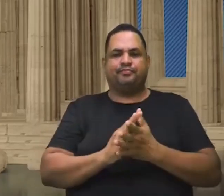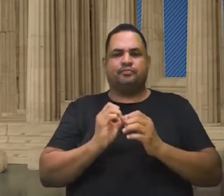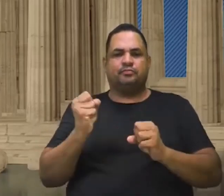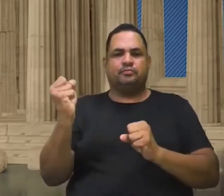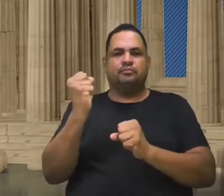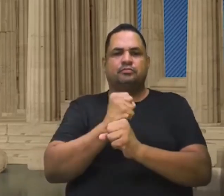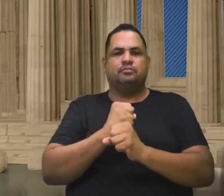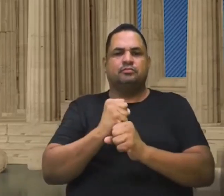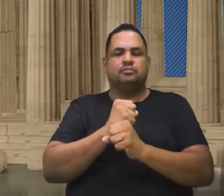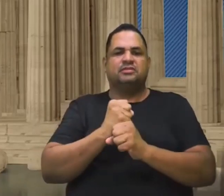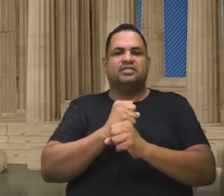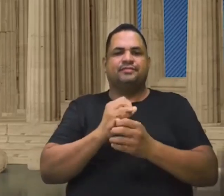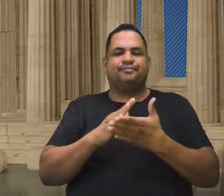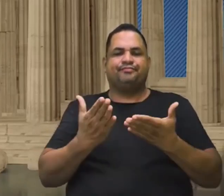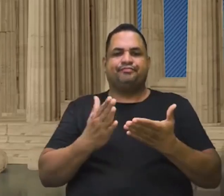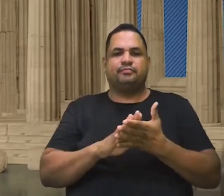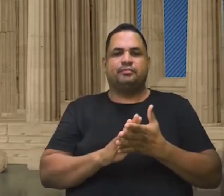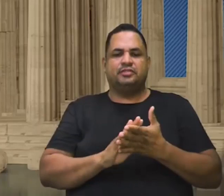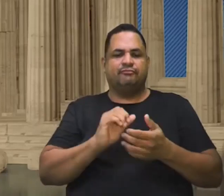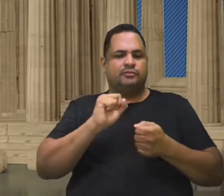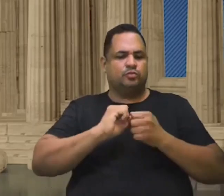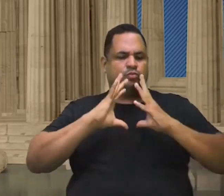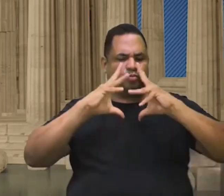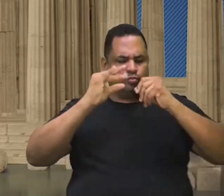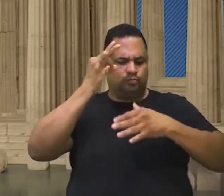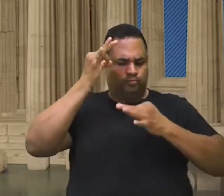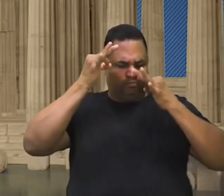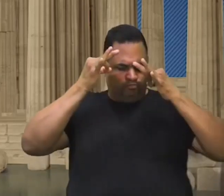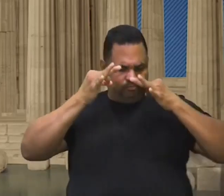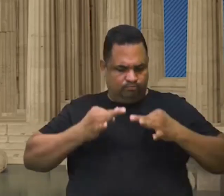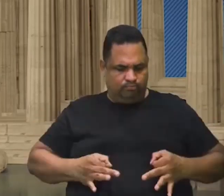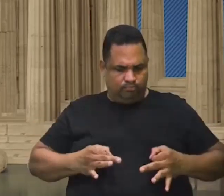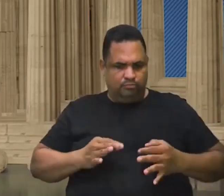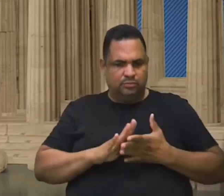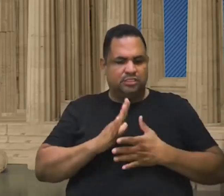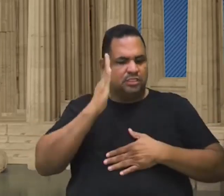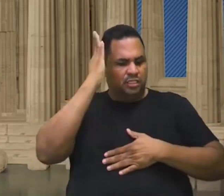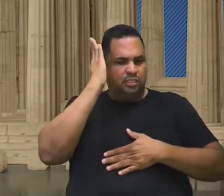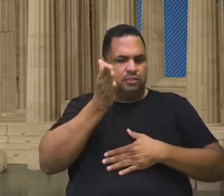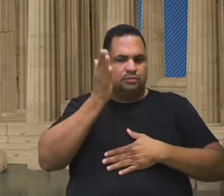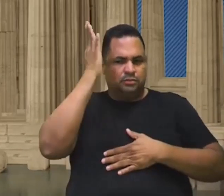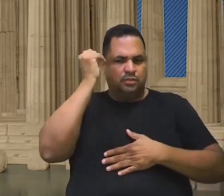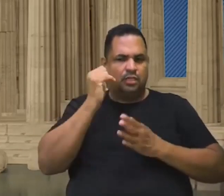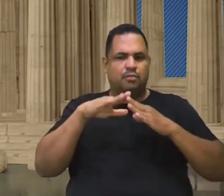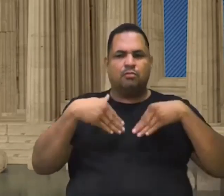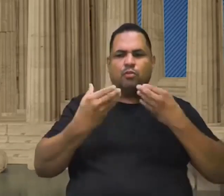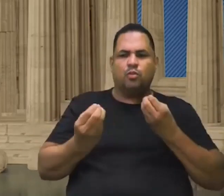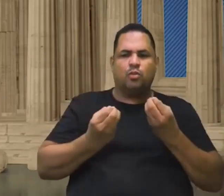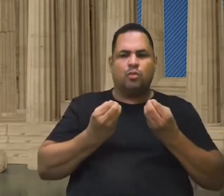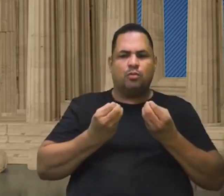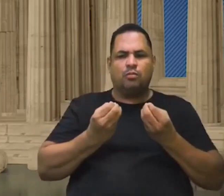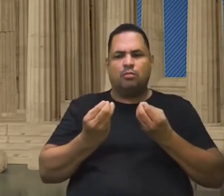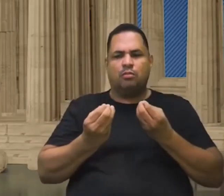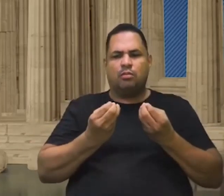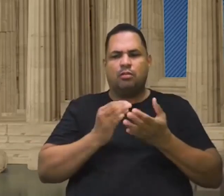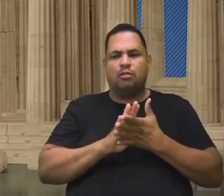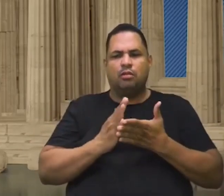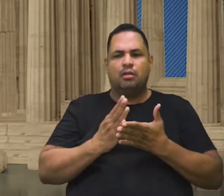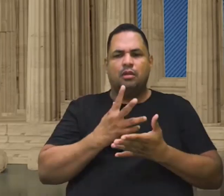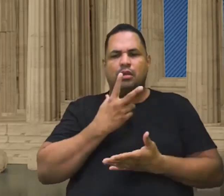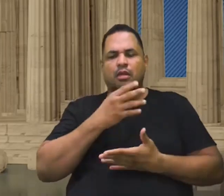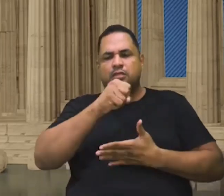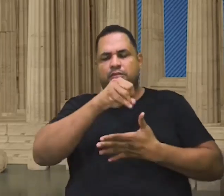etapas, vocês vão gabaritar, gente, porque já estão familiarizados. Eu, o professor L e outros professores